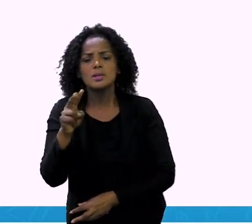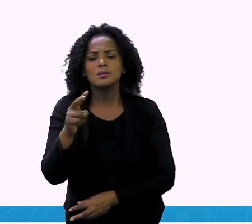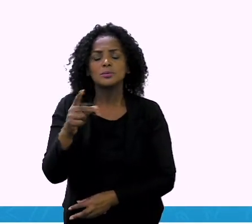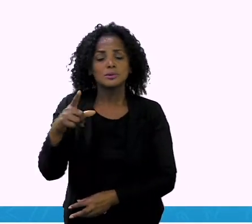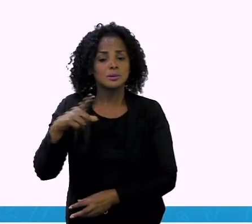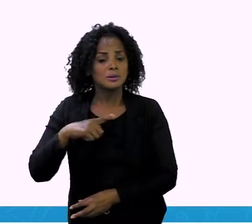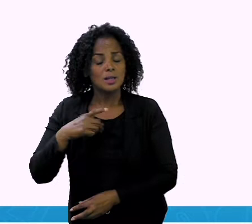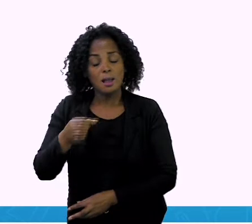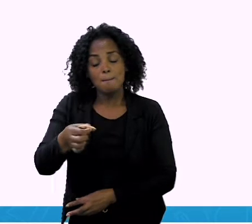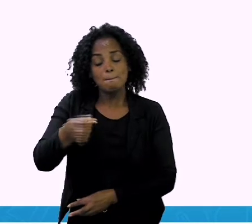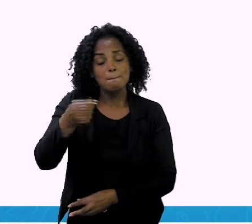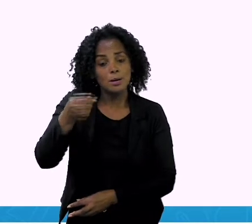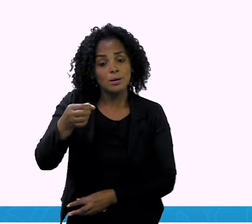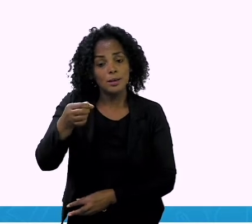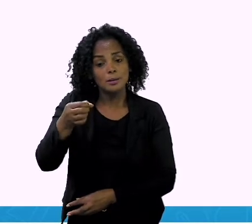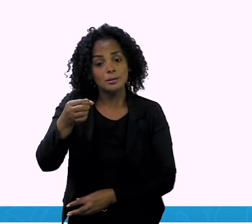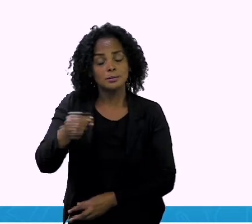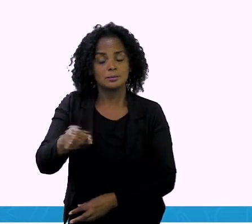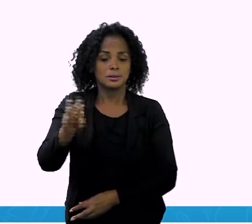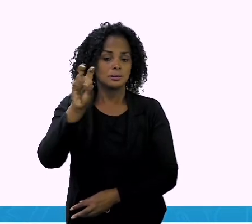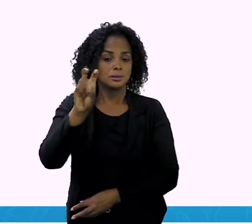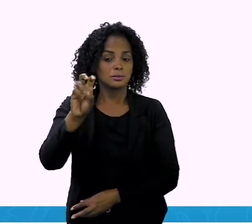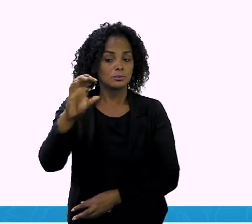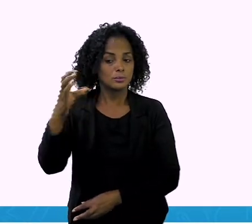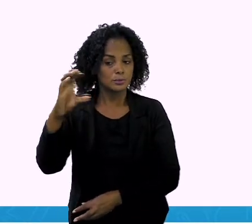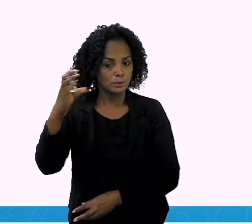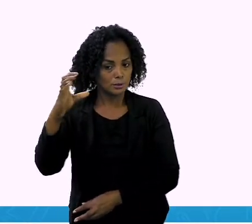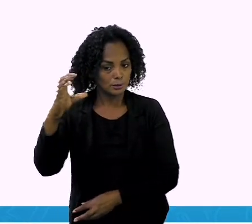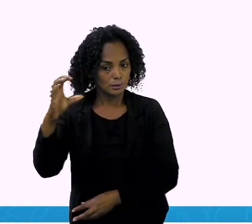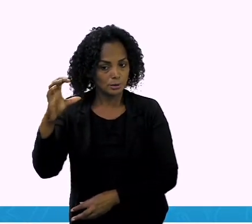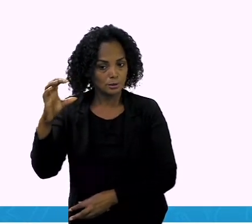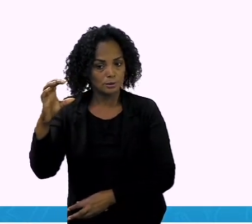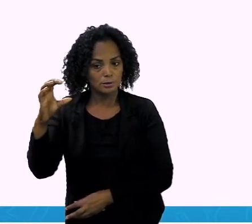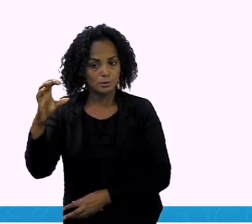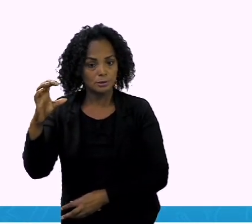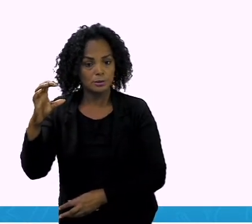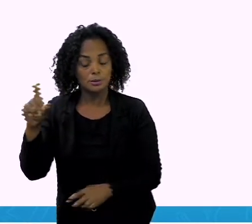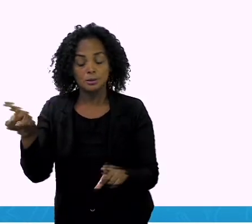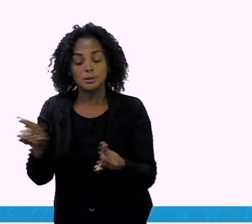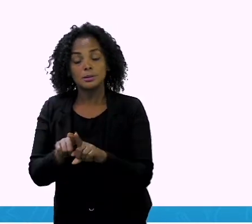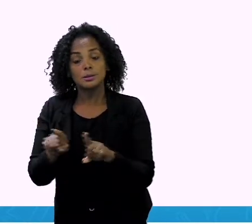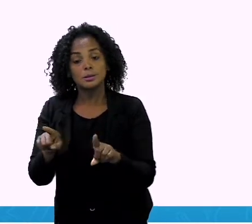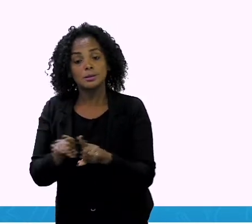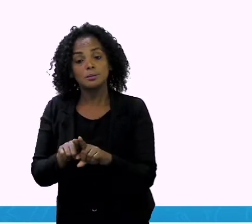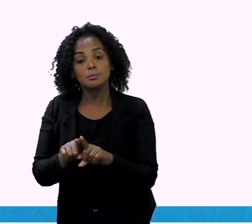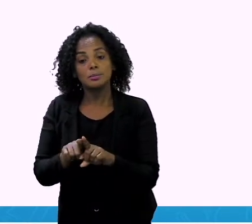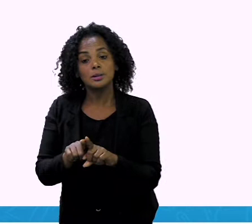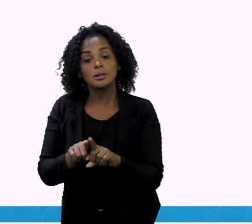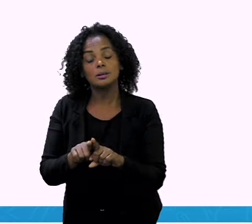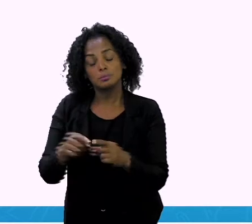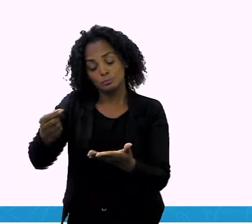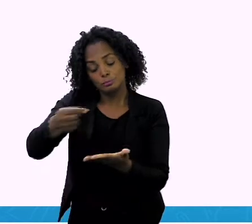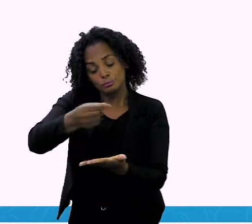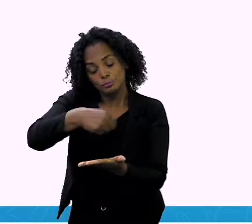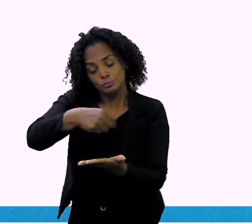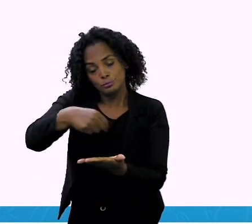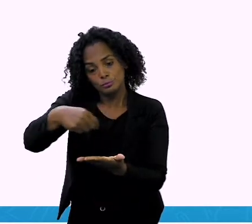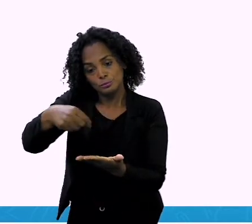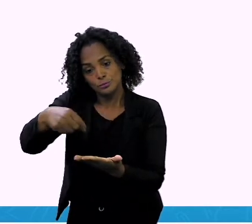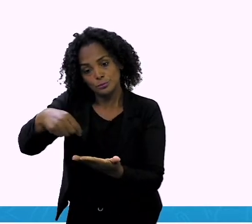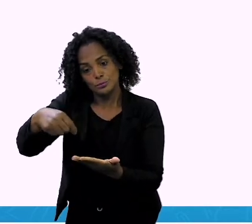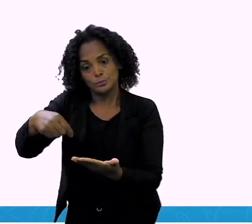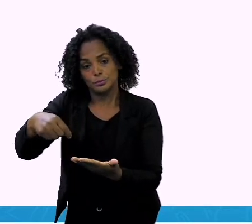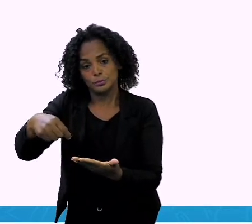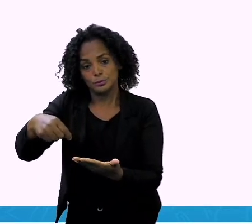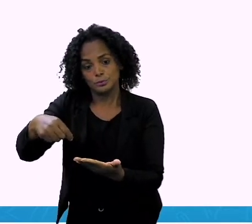você já sabe que é cinco centavos. E aqui está a escrita, dessa representação, desse número